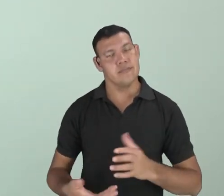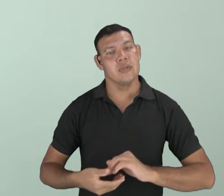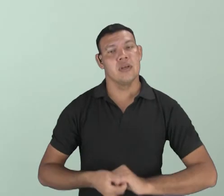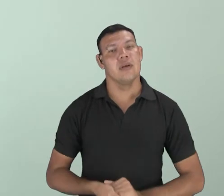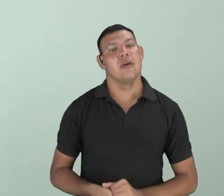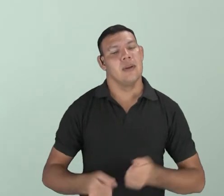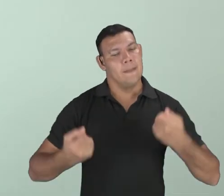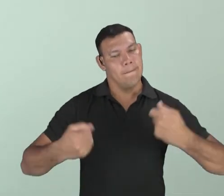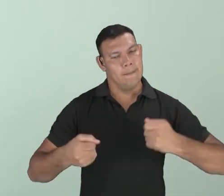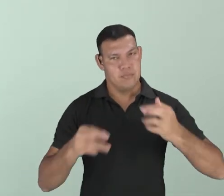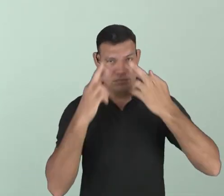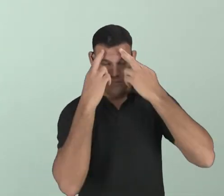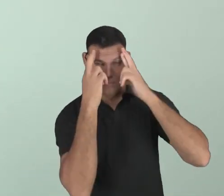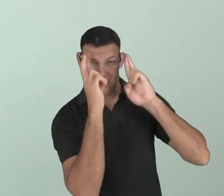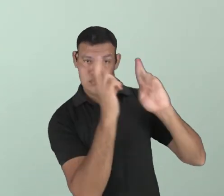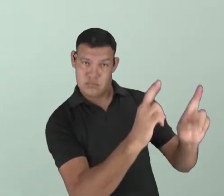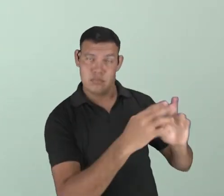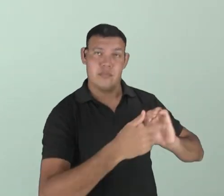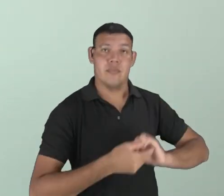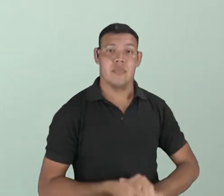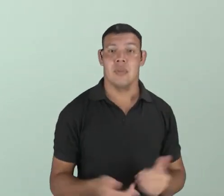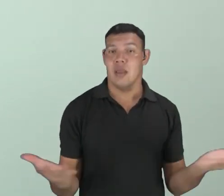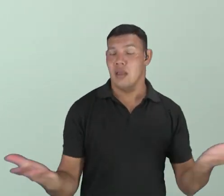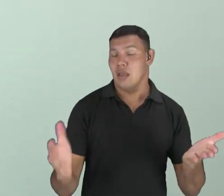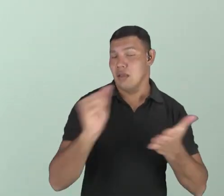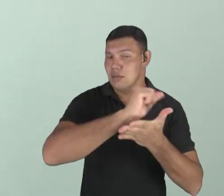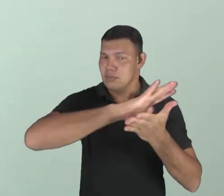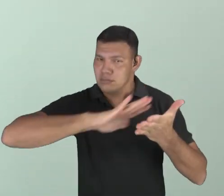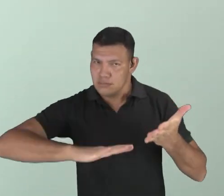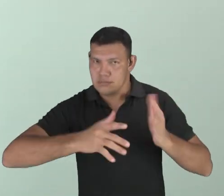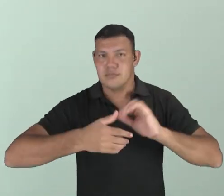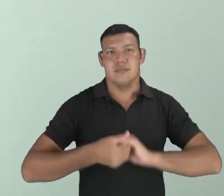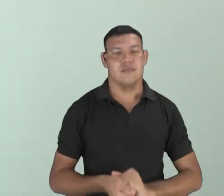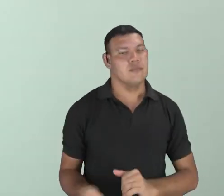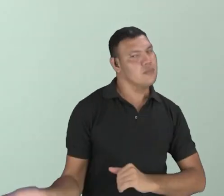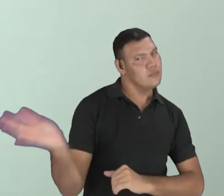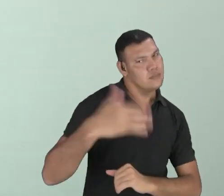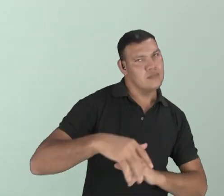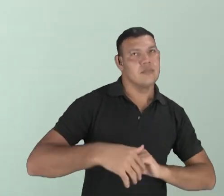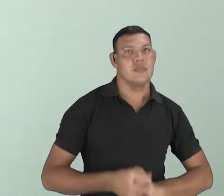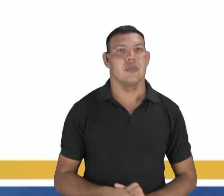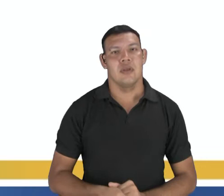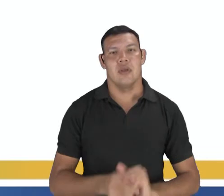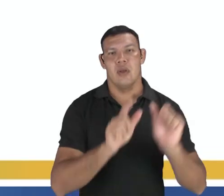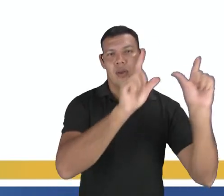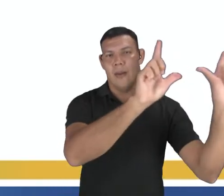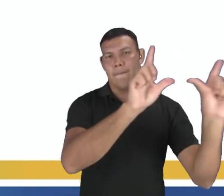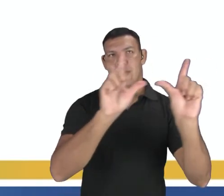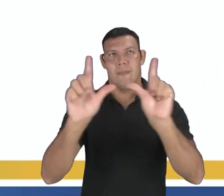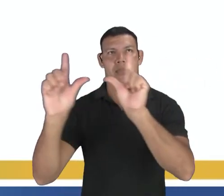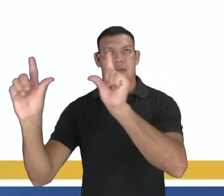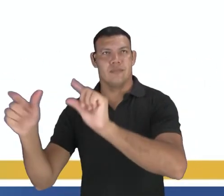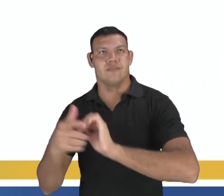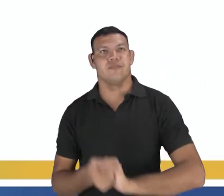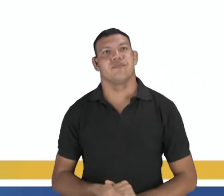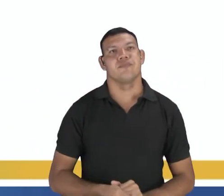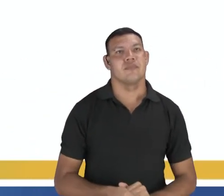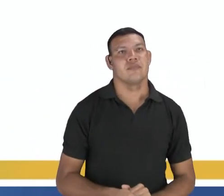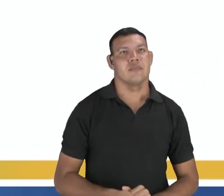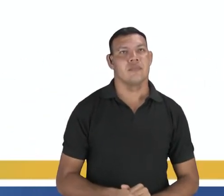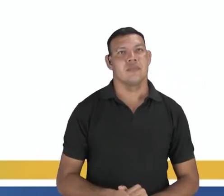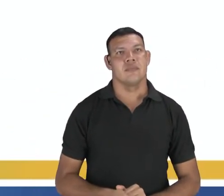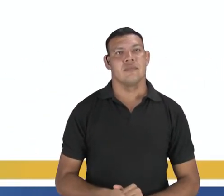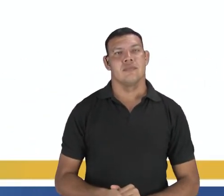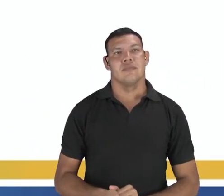nós devemos o quê? Respeitar. Tá, agora vamos deserceitar? Bora lá. Tirinha. H, o